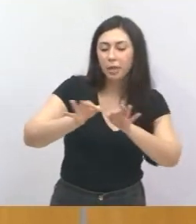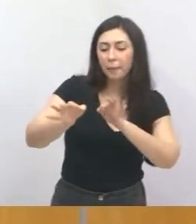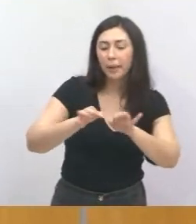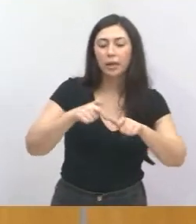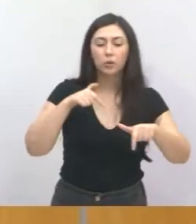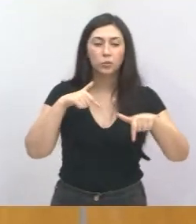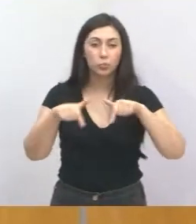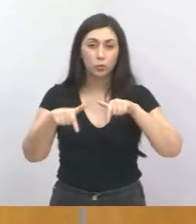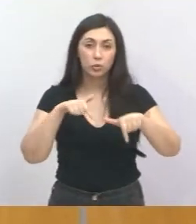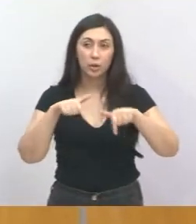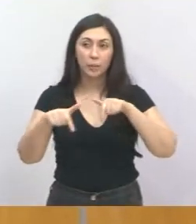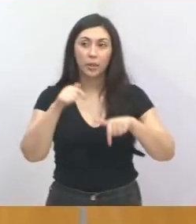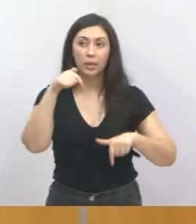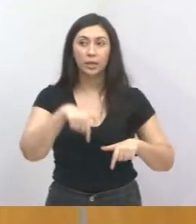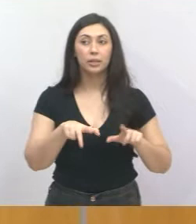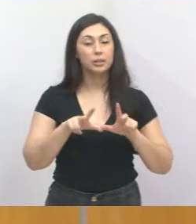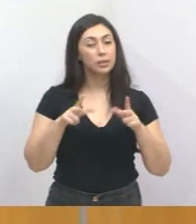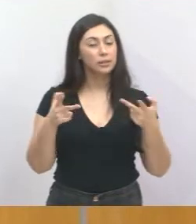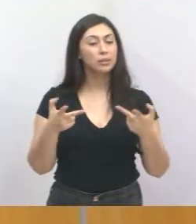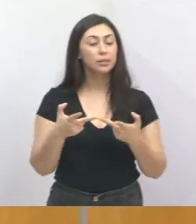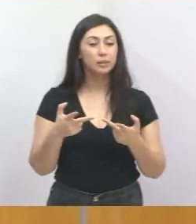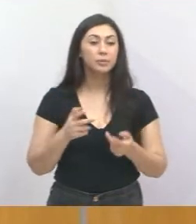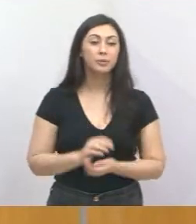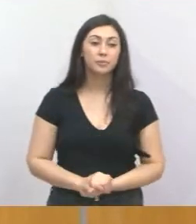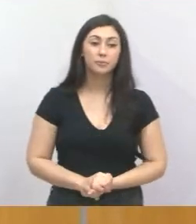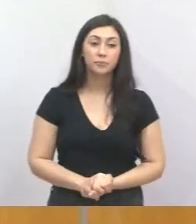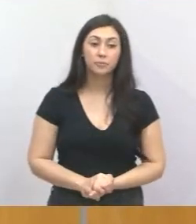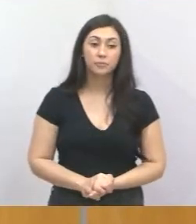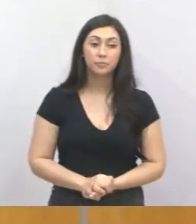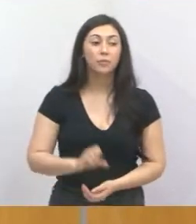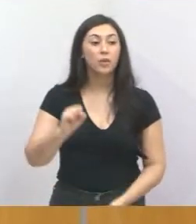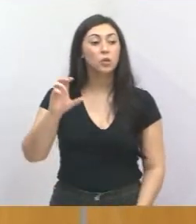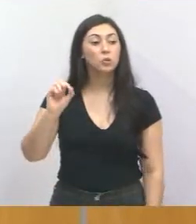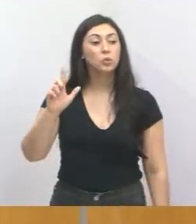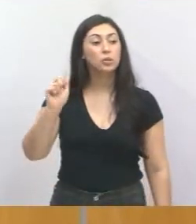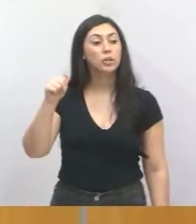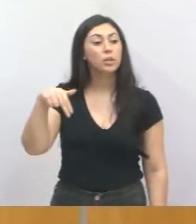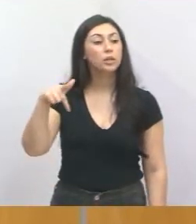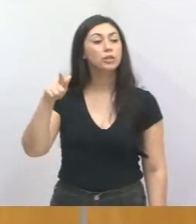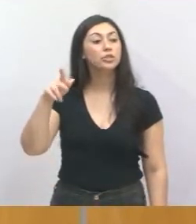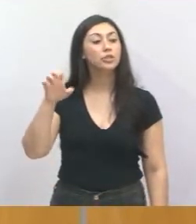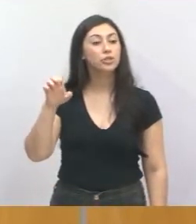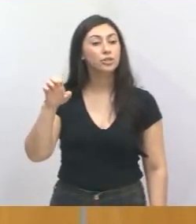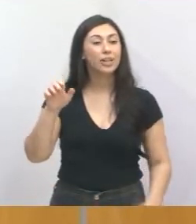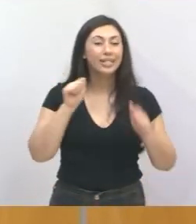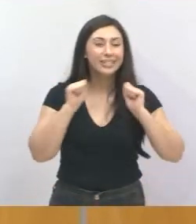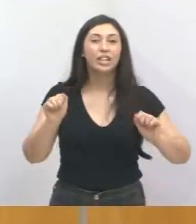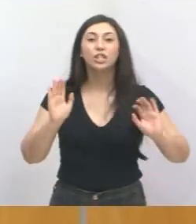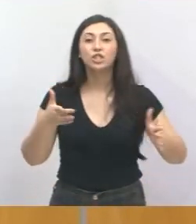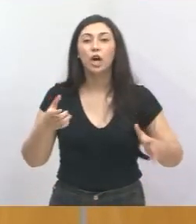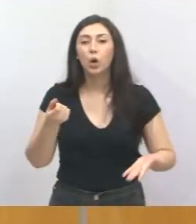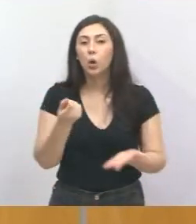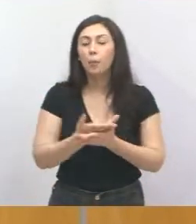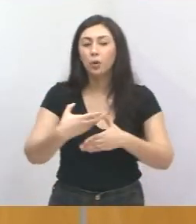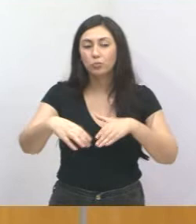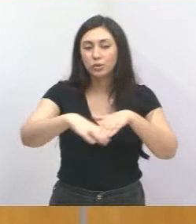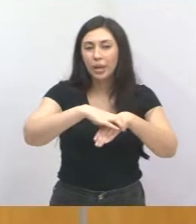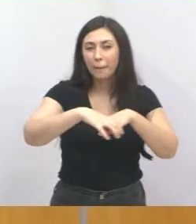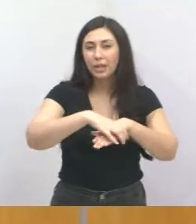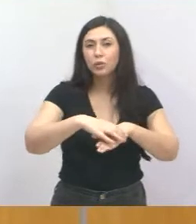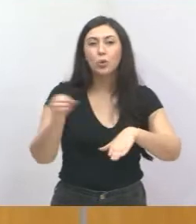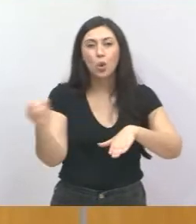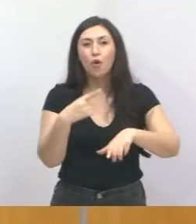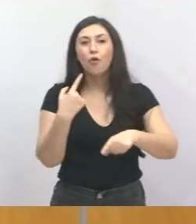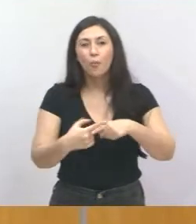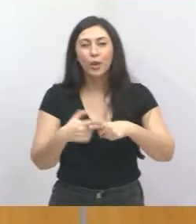nosso trabalho aqui na Câmara Municipal, não é? Solange, que é minha assessora, já comprou um sapato novo, porque a gente gasta